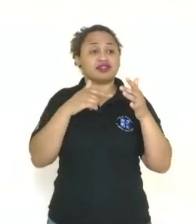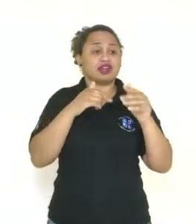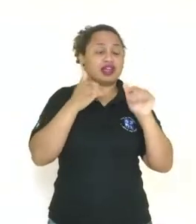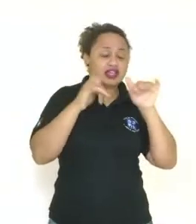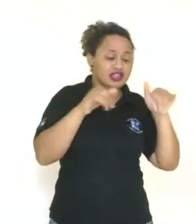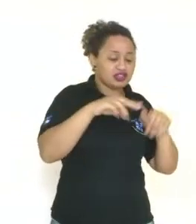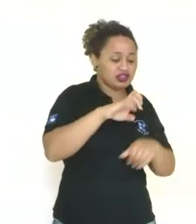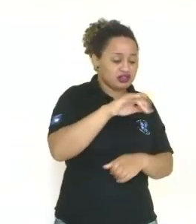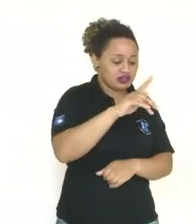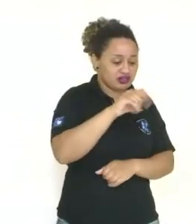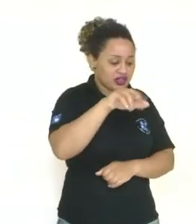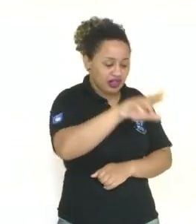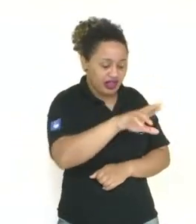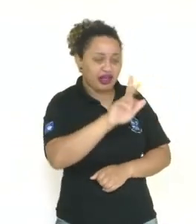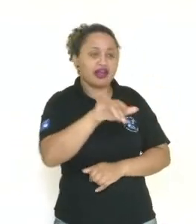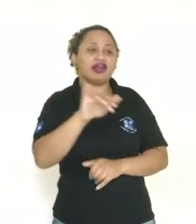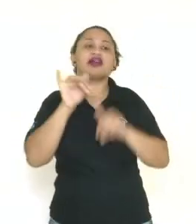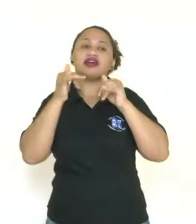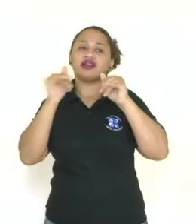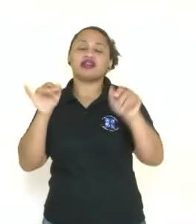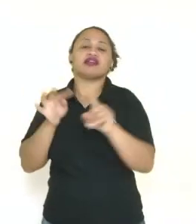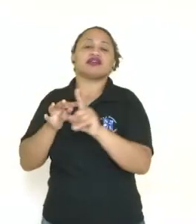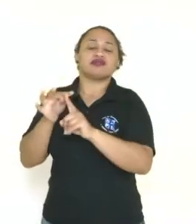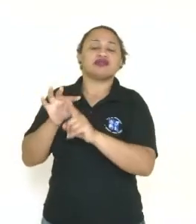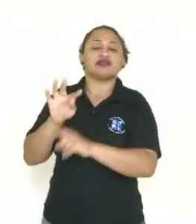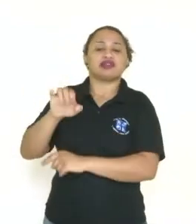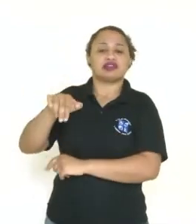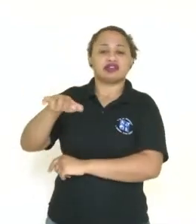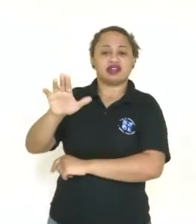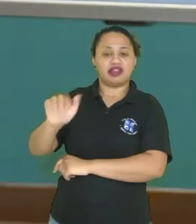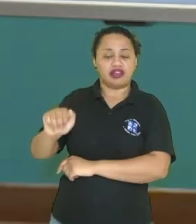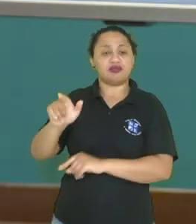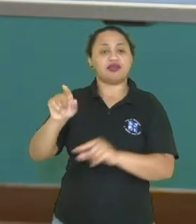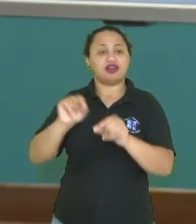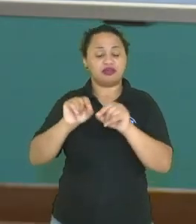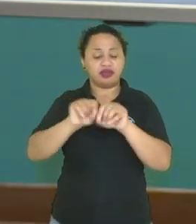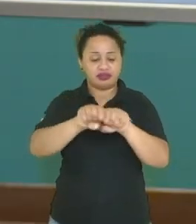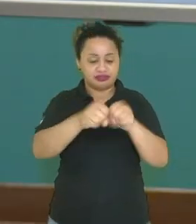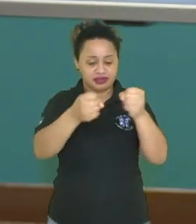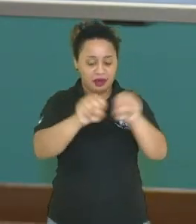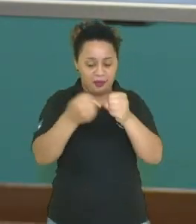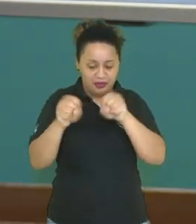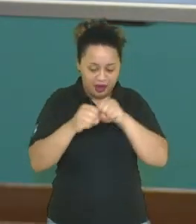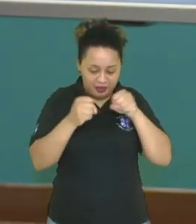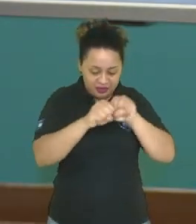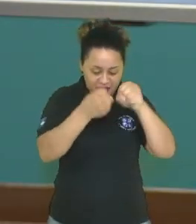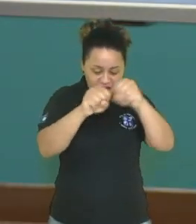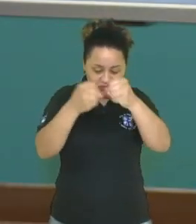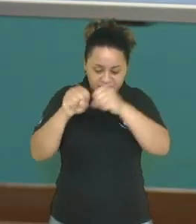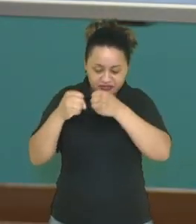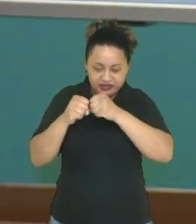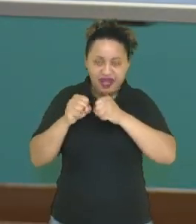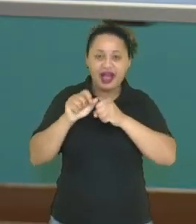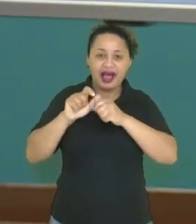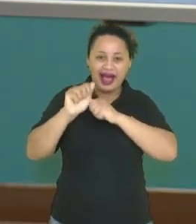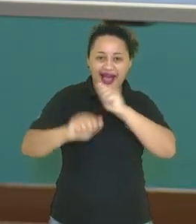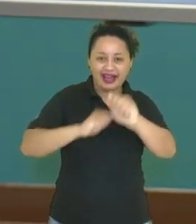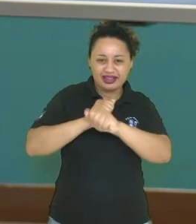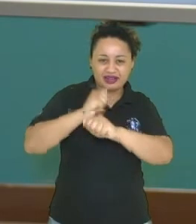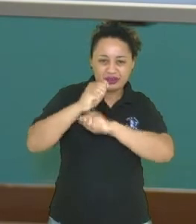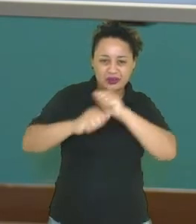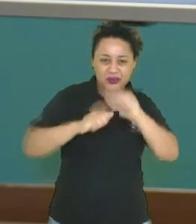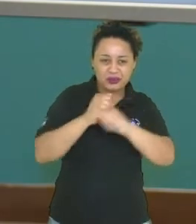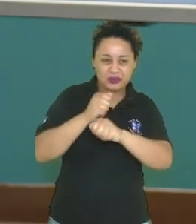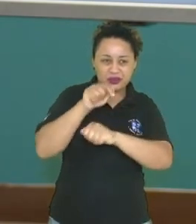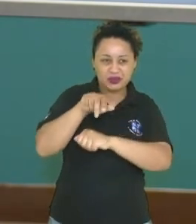em energia térmica, né? Então, a partir ali da fissão, da divisão dos núcleos, né? Dos átomos ali, né?